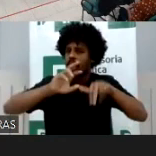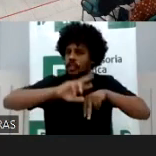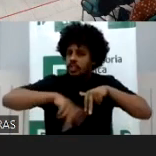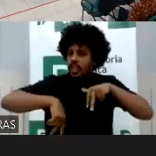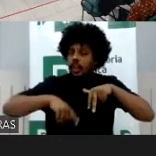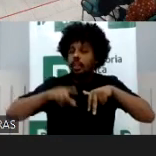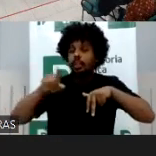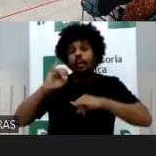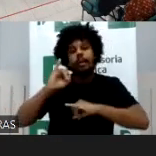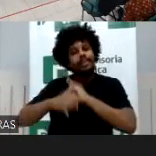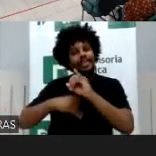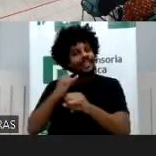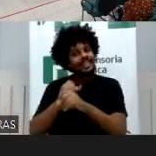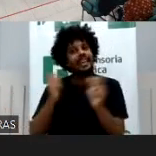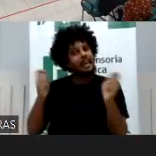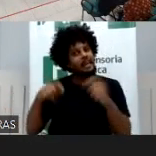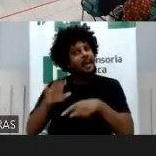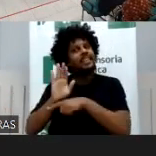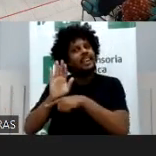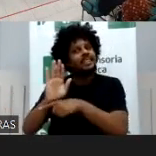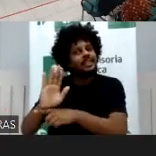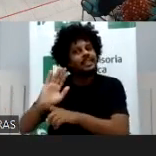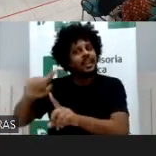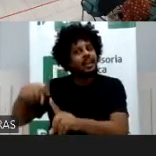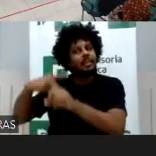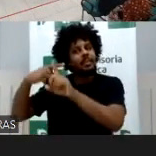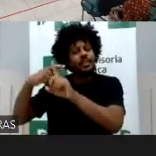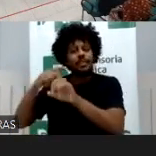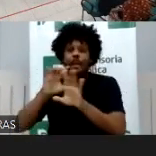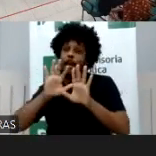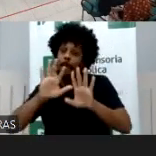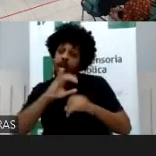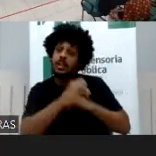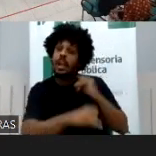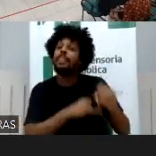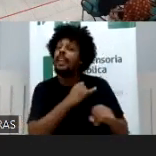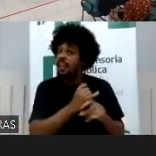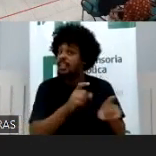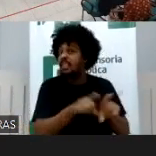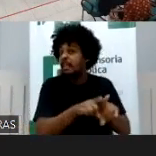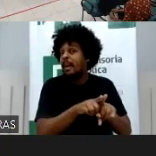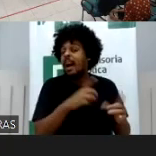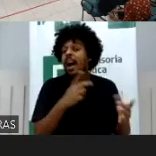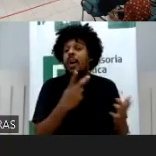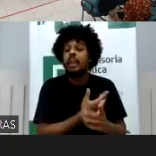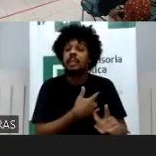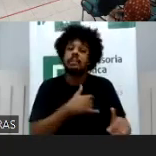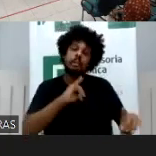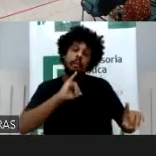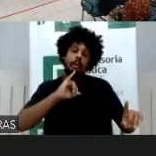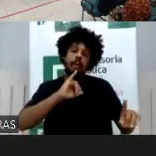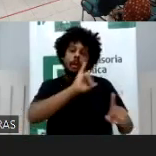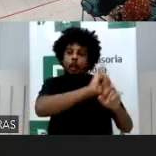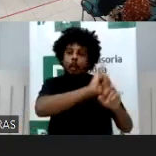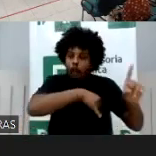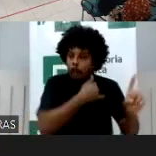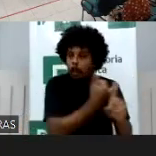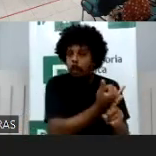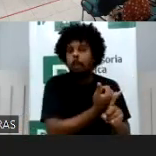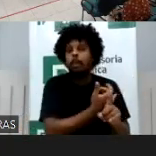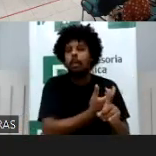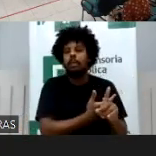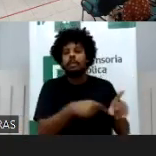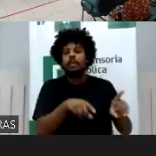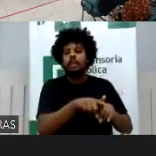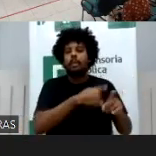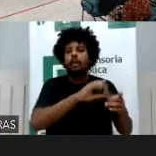ela tem essa função positiva, embora a mesma internet sirva também para a prática de bullying, de ataques, de ódio. No Congresso do IBDFAM vai ter